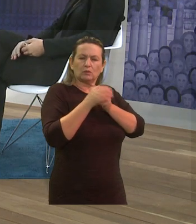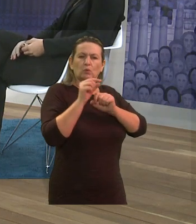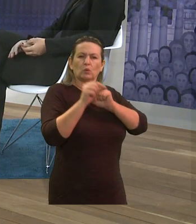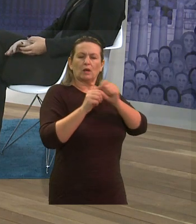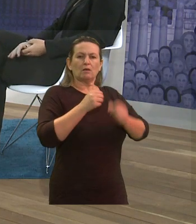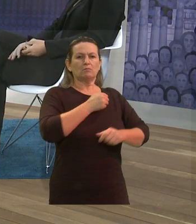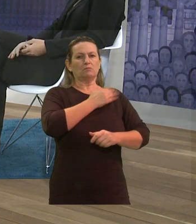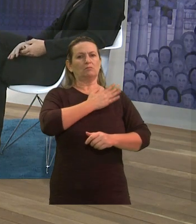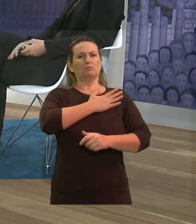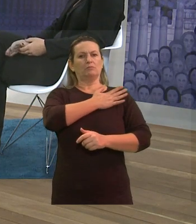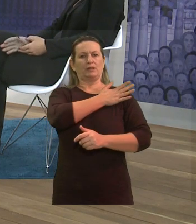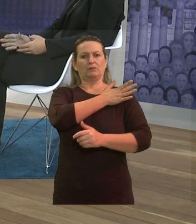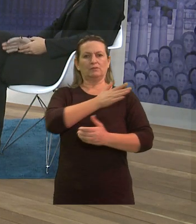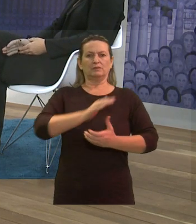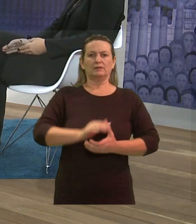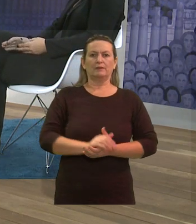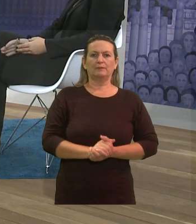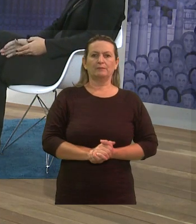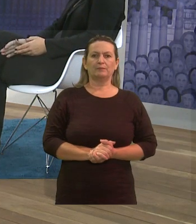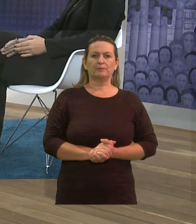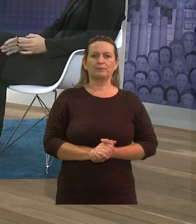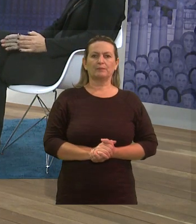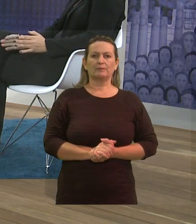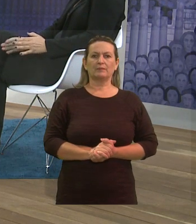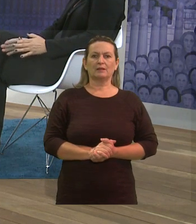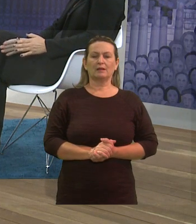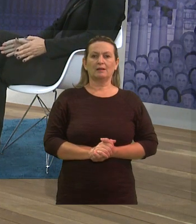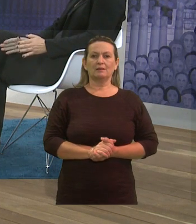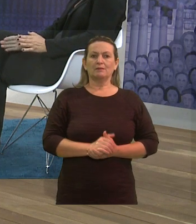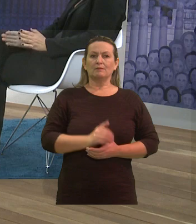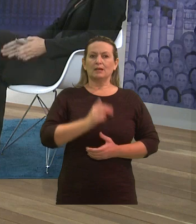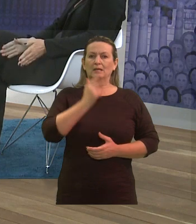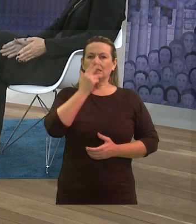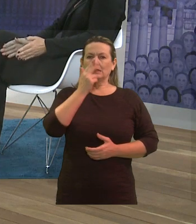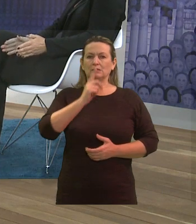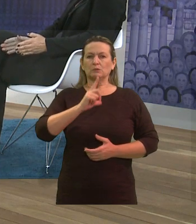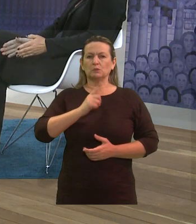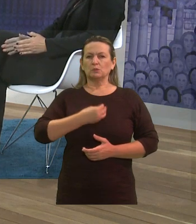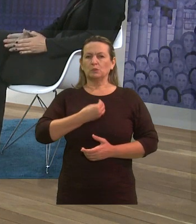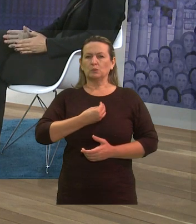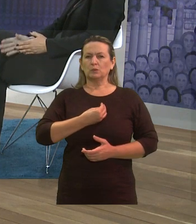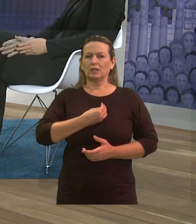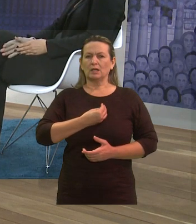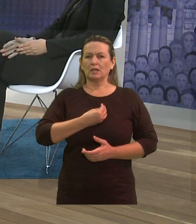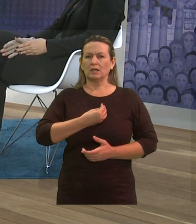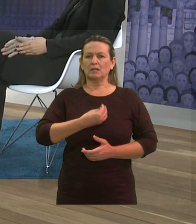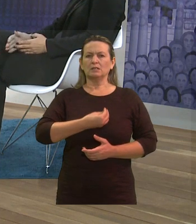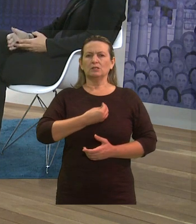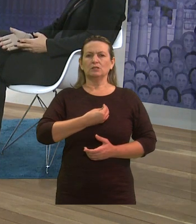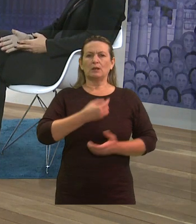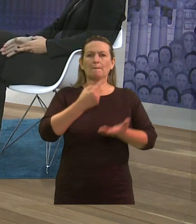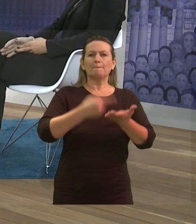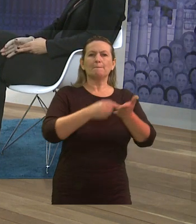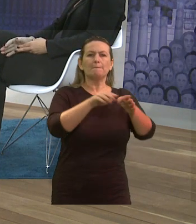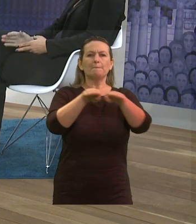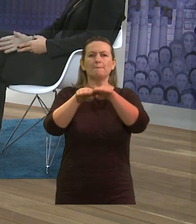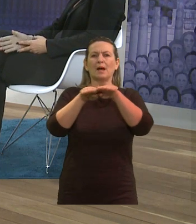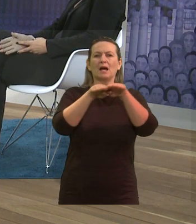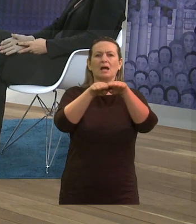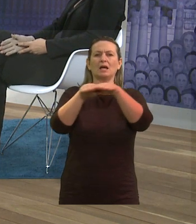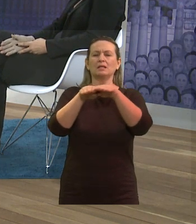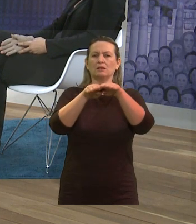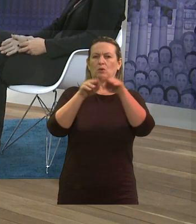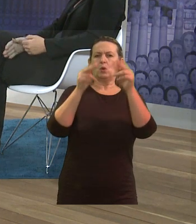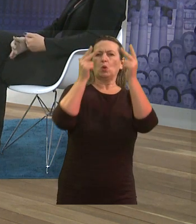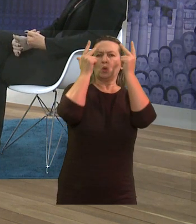professora? Se a gente for pensar até o fato de existir um padrão de normalidade, isso demonstra a